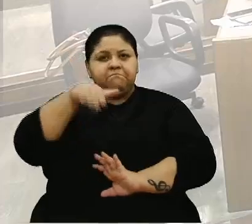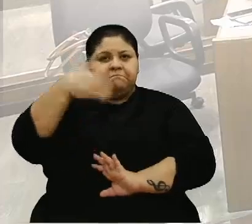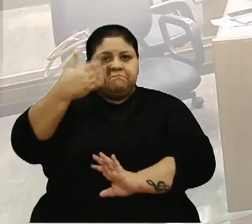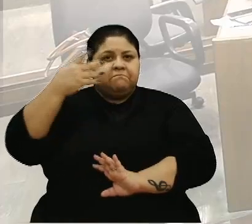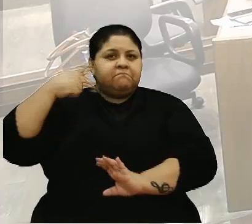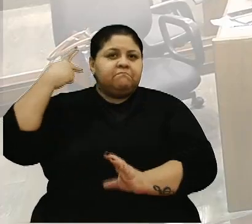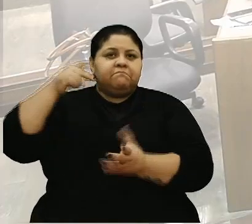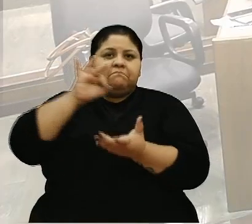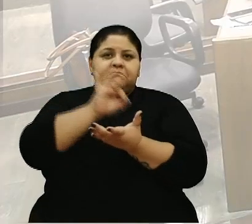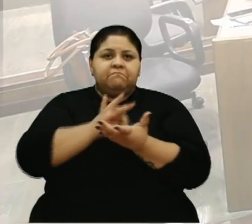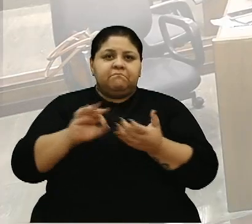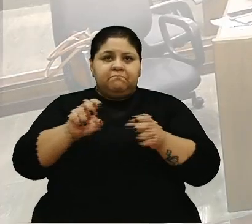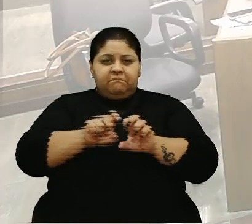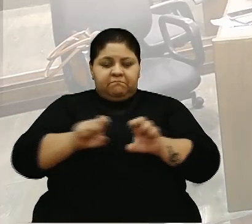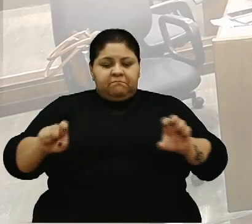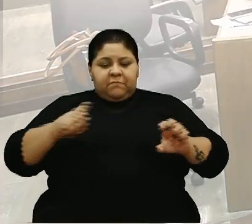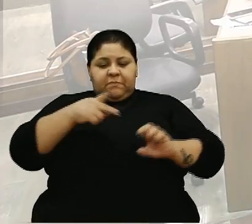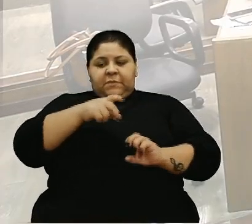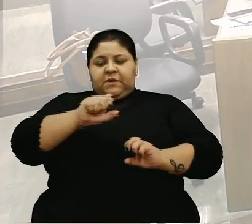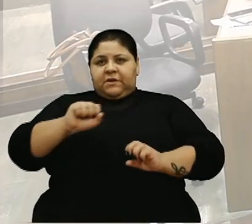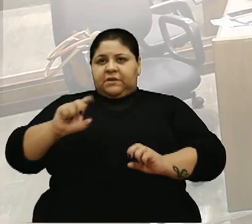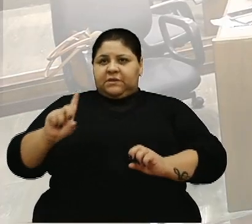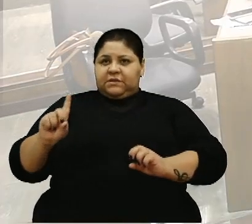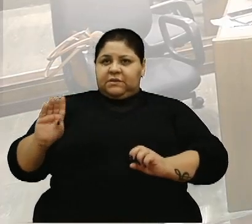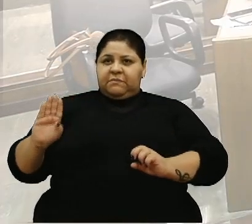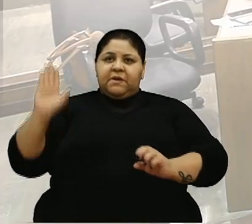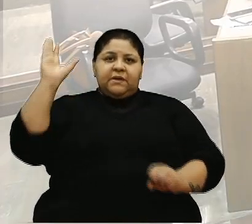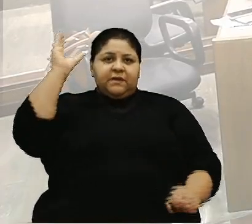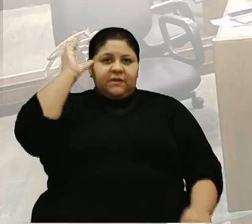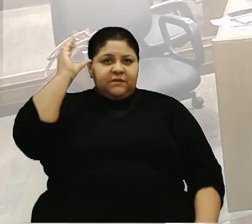Vereador escrita, bancada do PSDB, vereador Cadore.